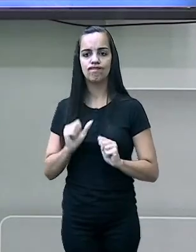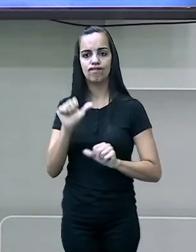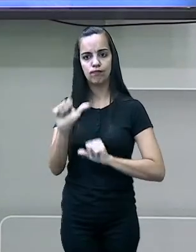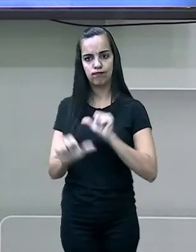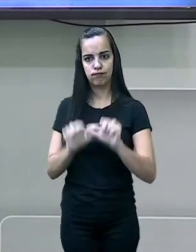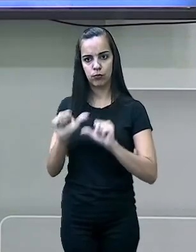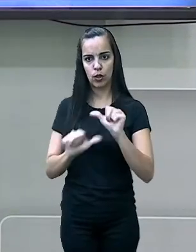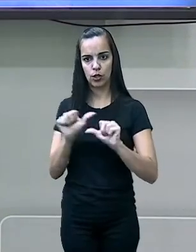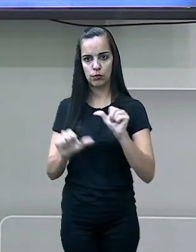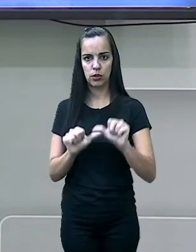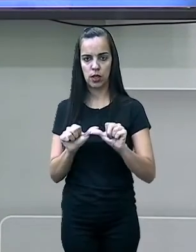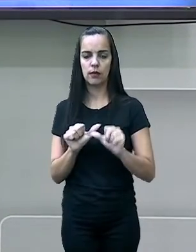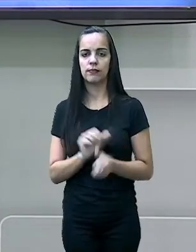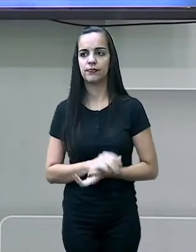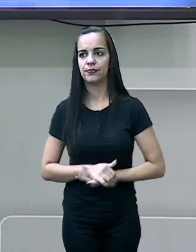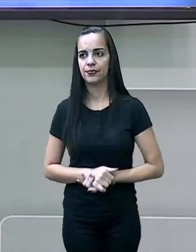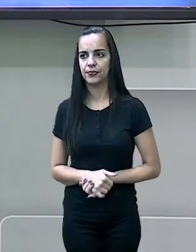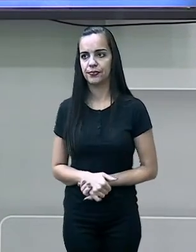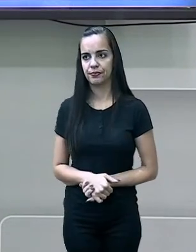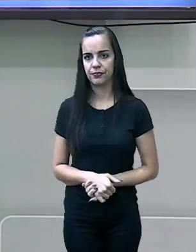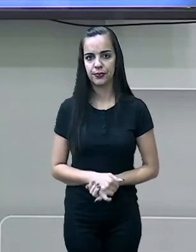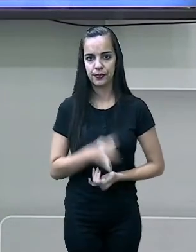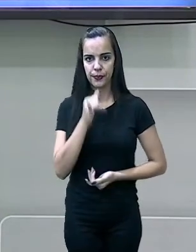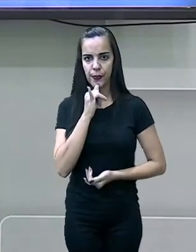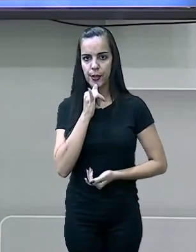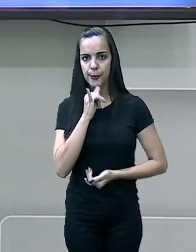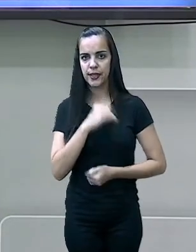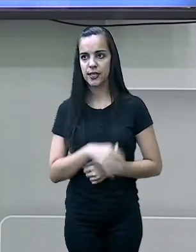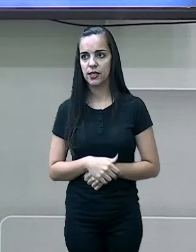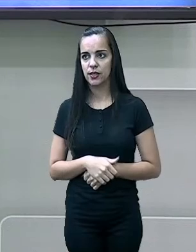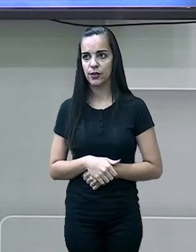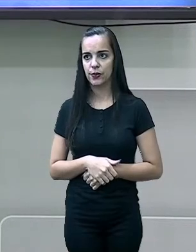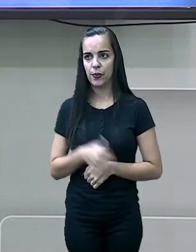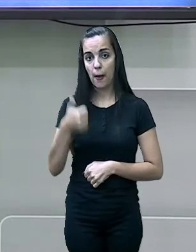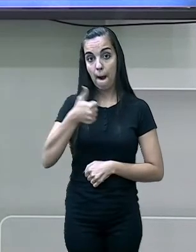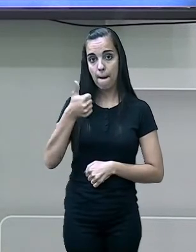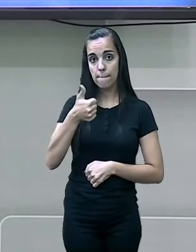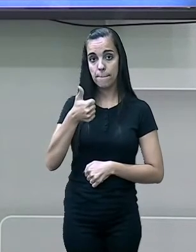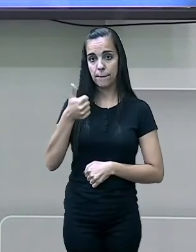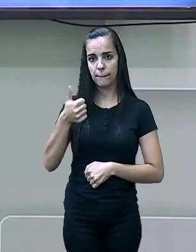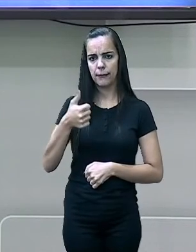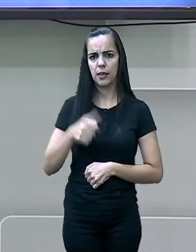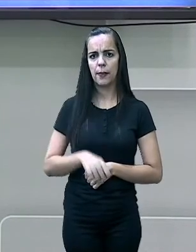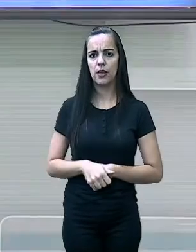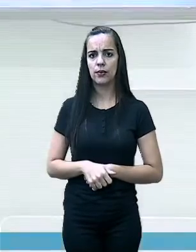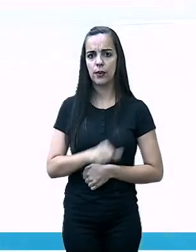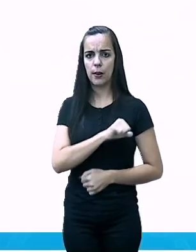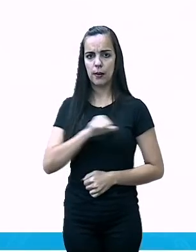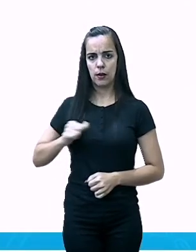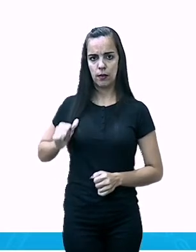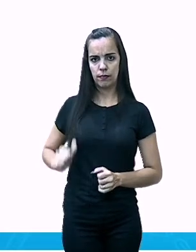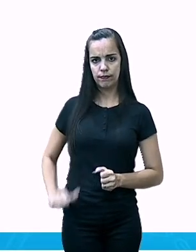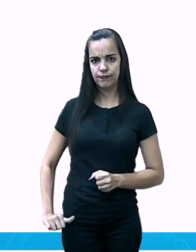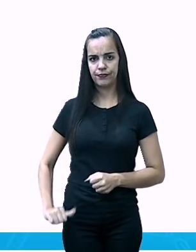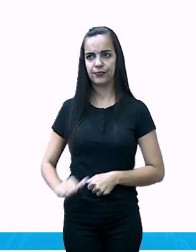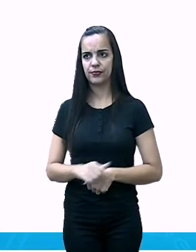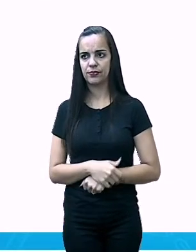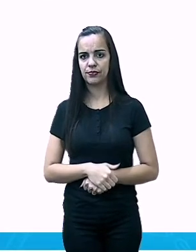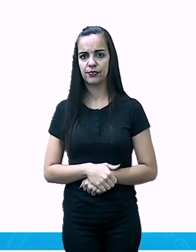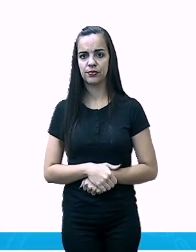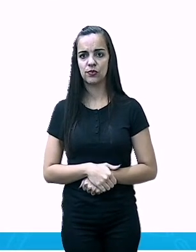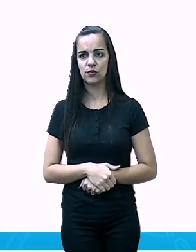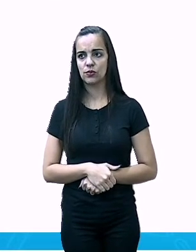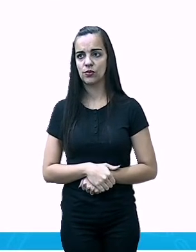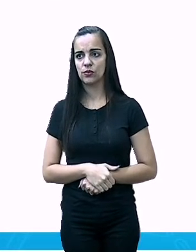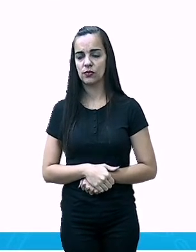Ok? Então, vamos lá, vamos no ranking dos 5 mais populosos. Primeiro